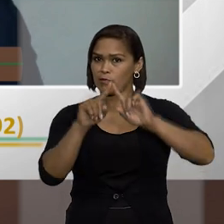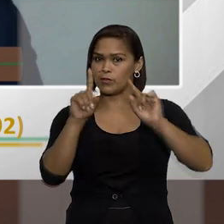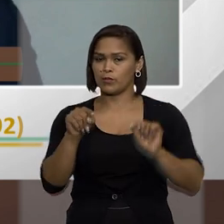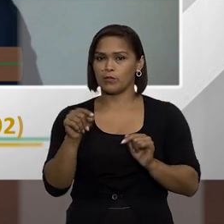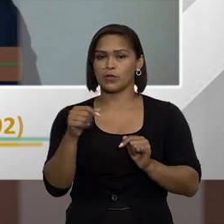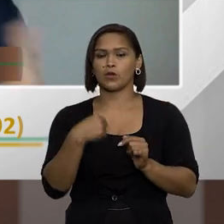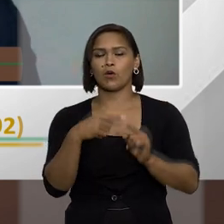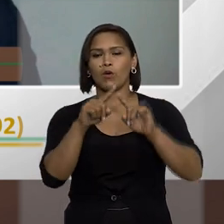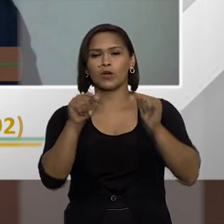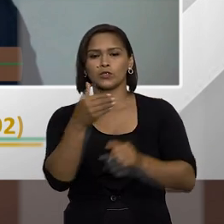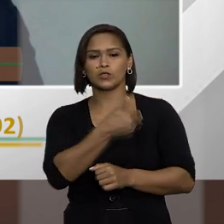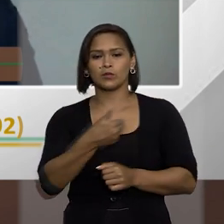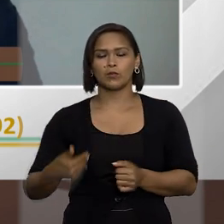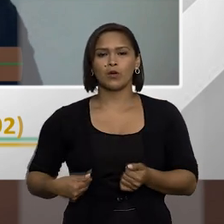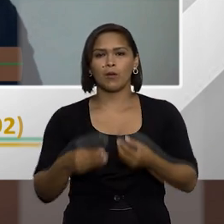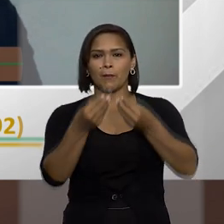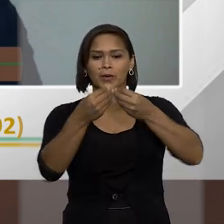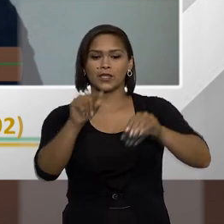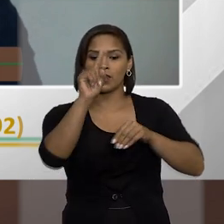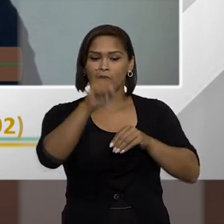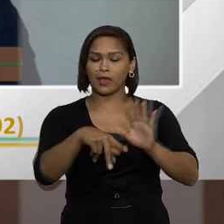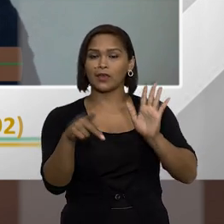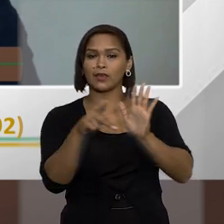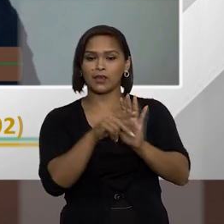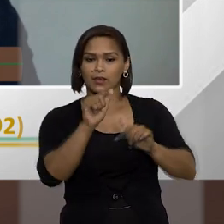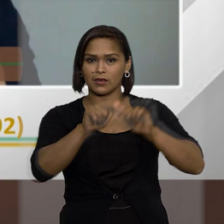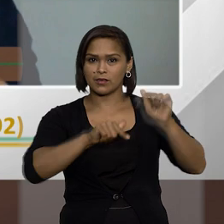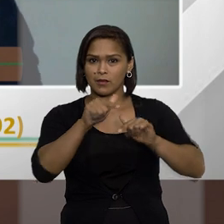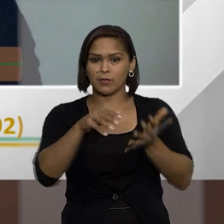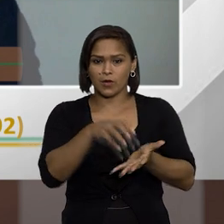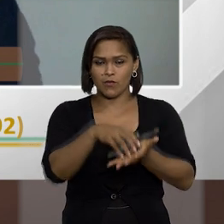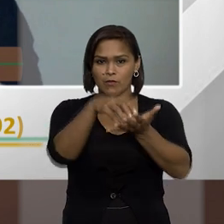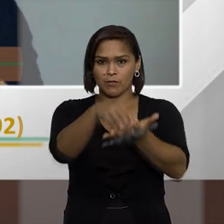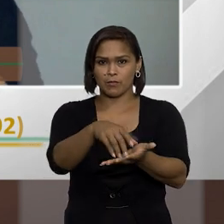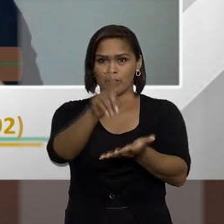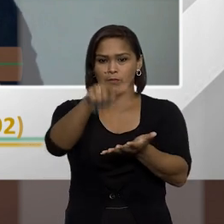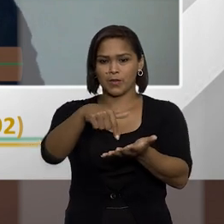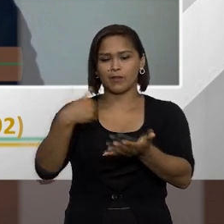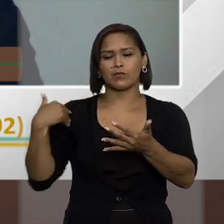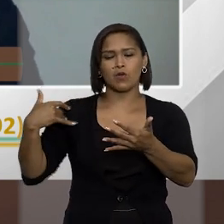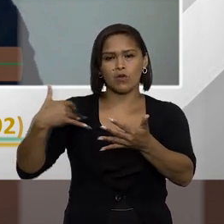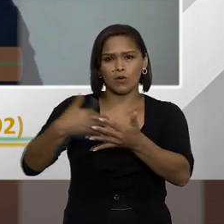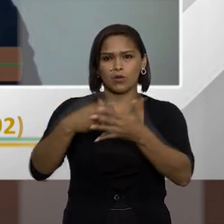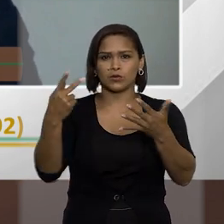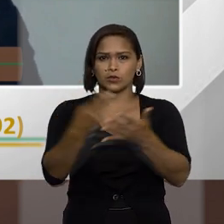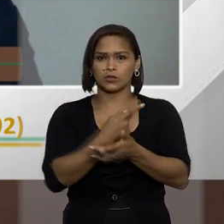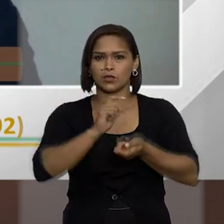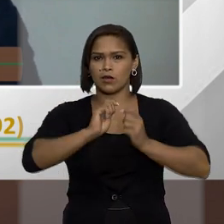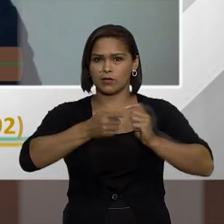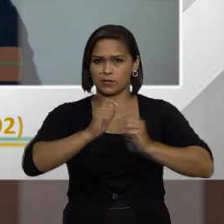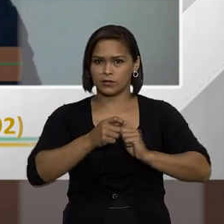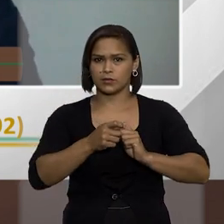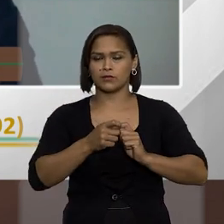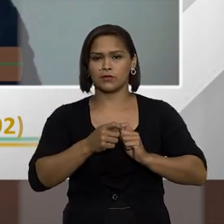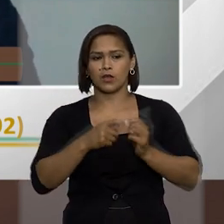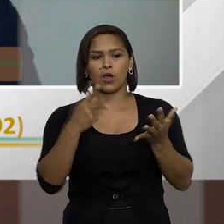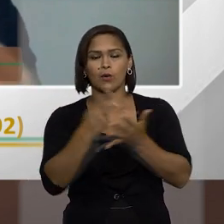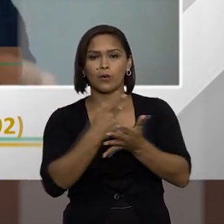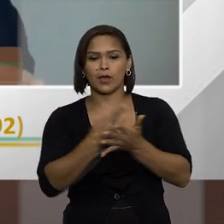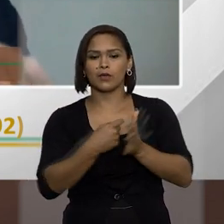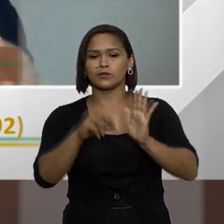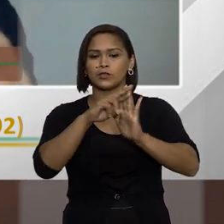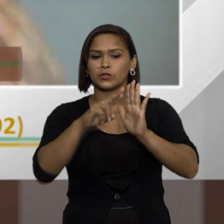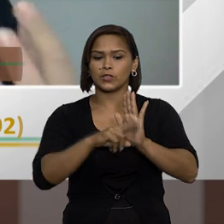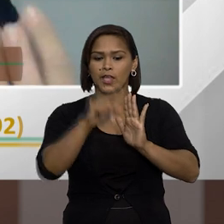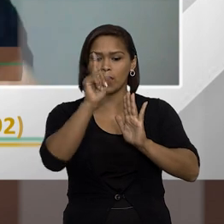o agente público perderá aquela função pública que ele ocupava quando do cometimento da infração então